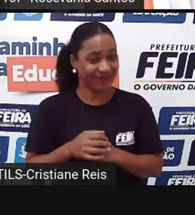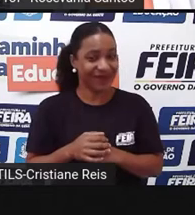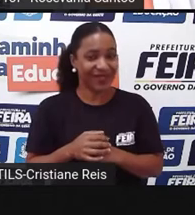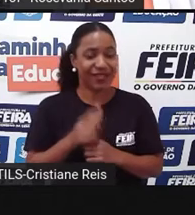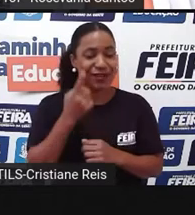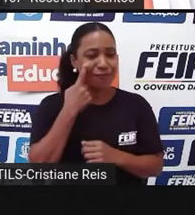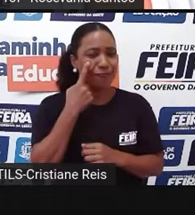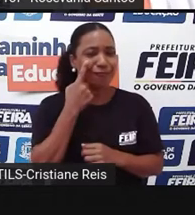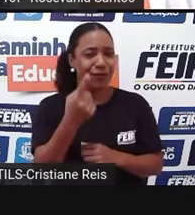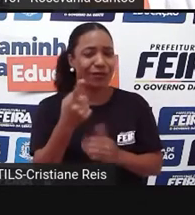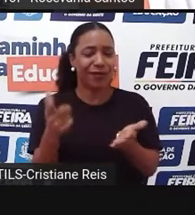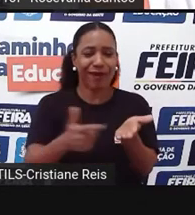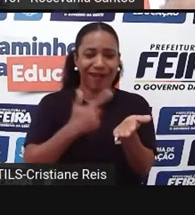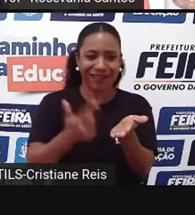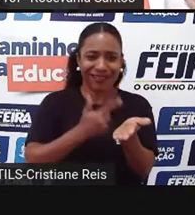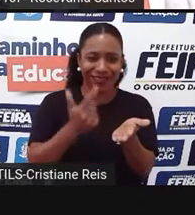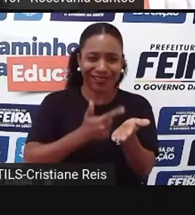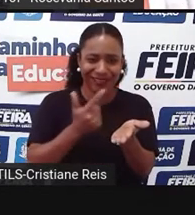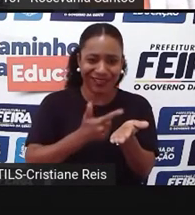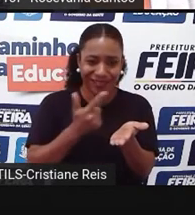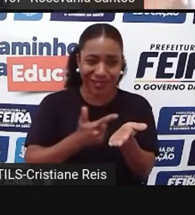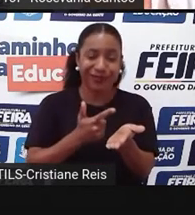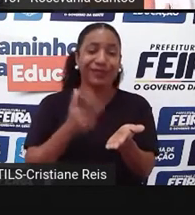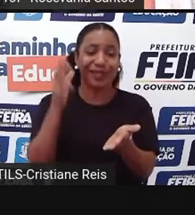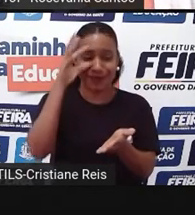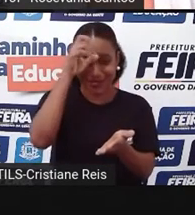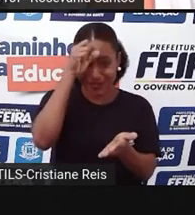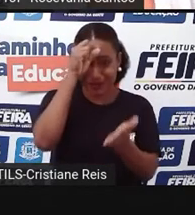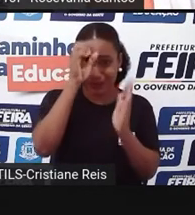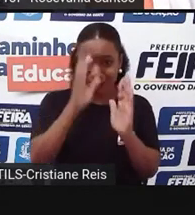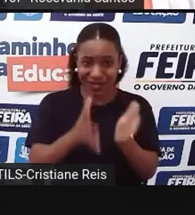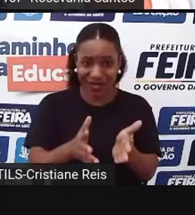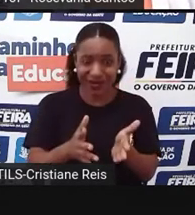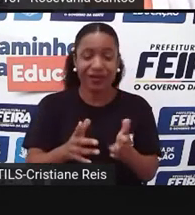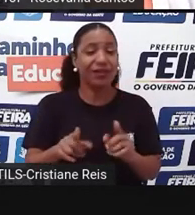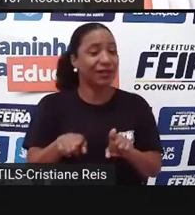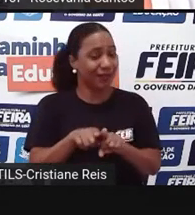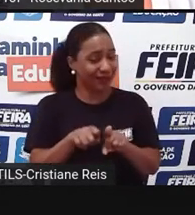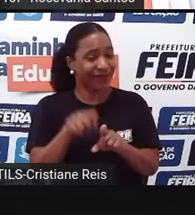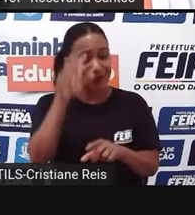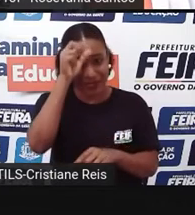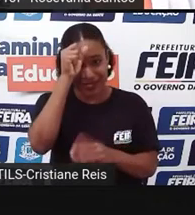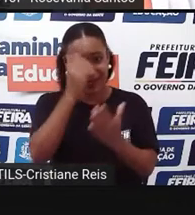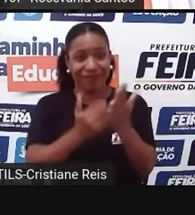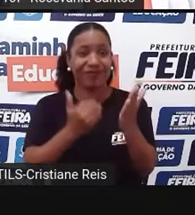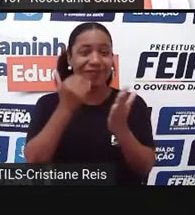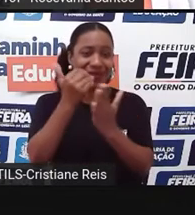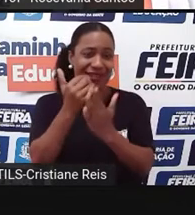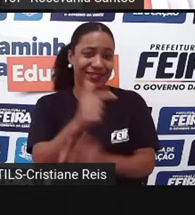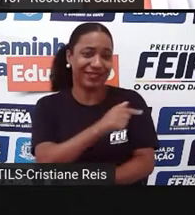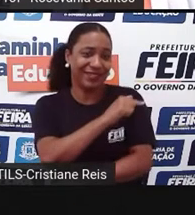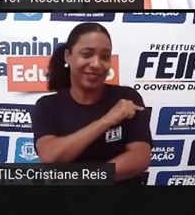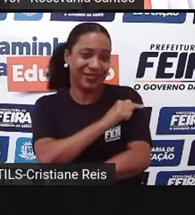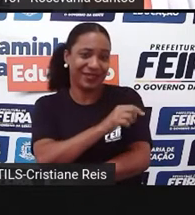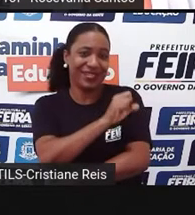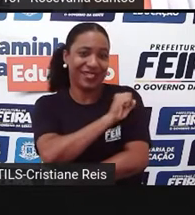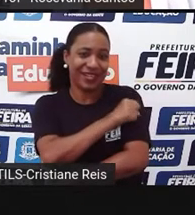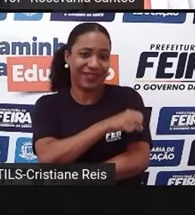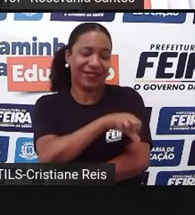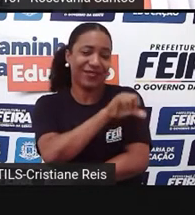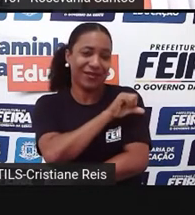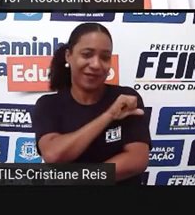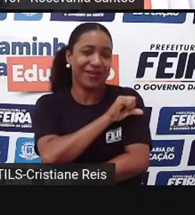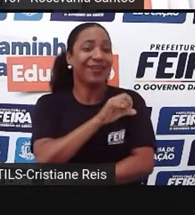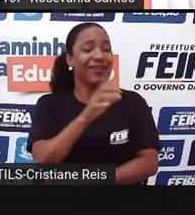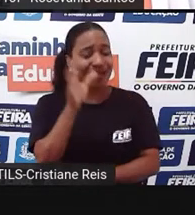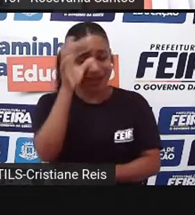no Ensino Fundamental 1, ainda vai ver muito esse mapa no Ensino Fundamental 2, e também quando você chegar no Ensino Médio.